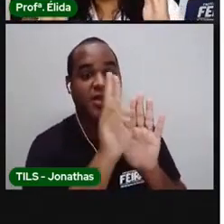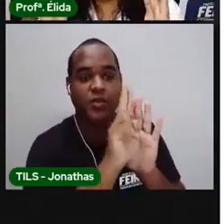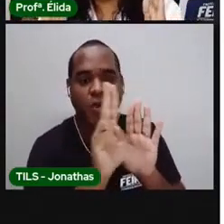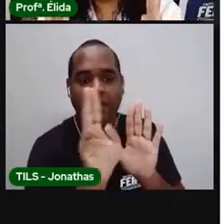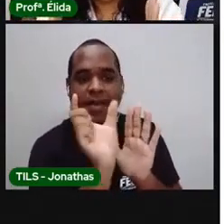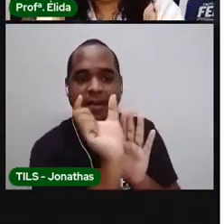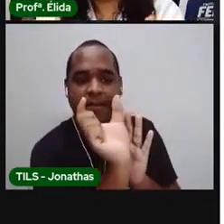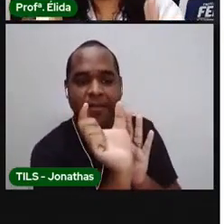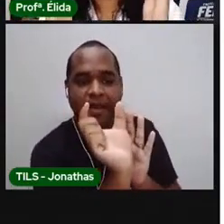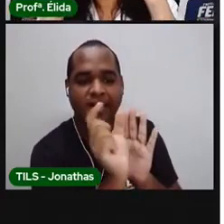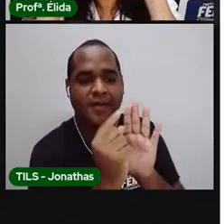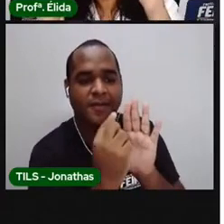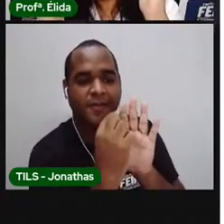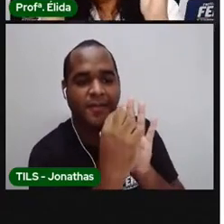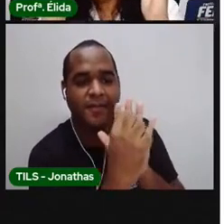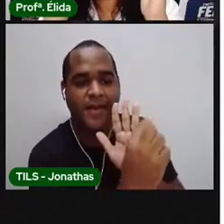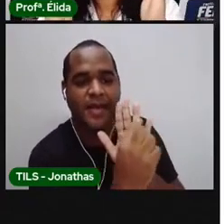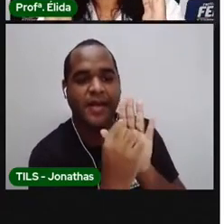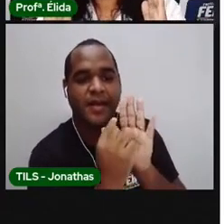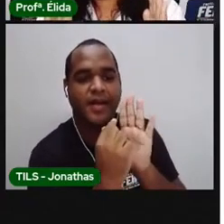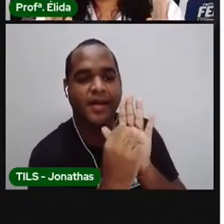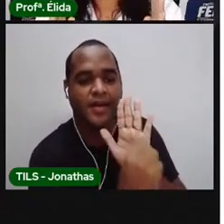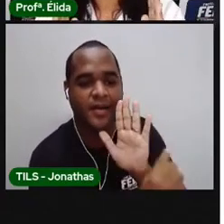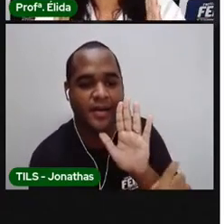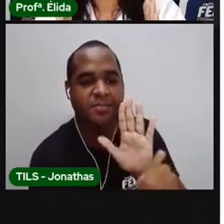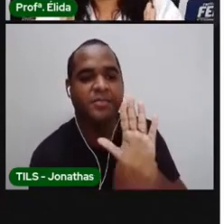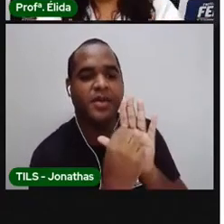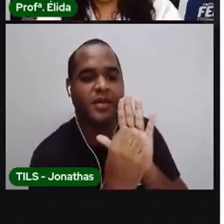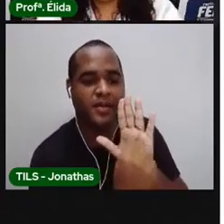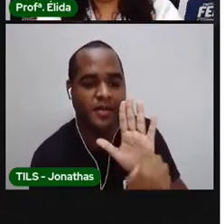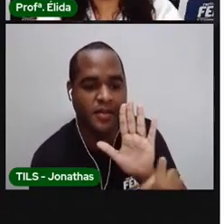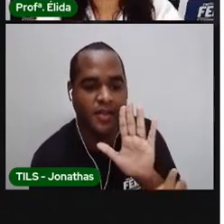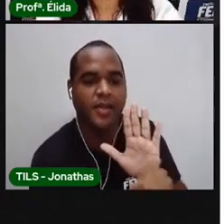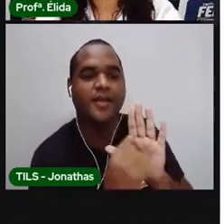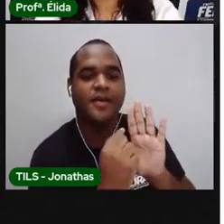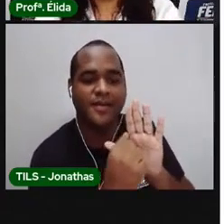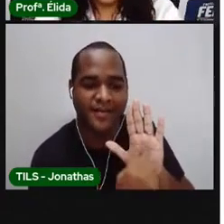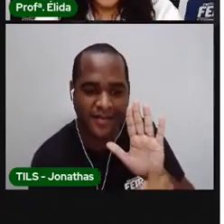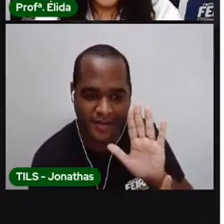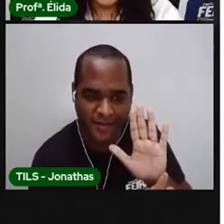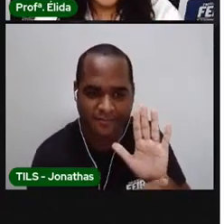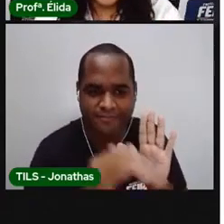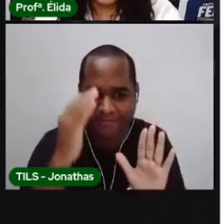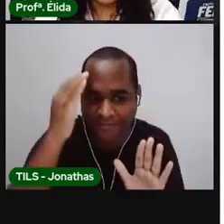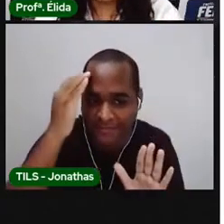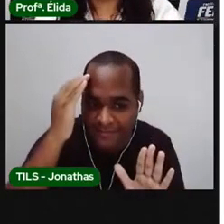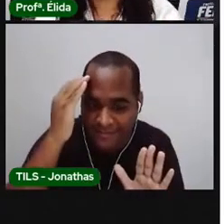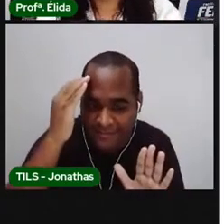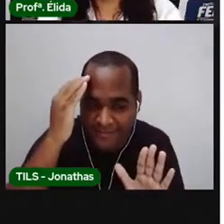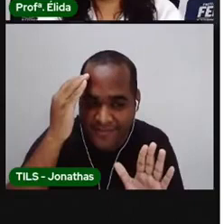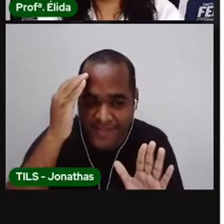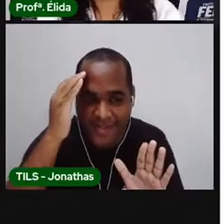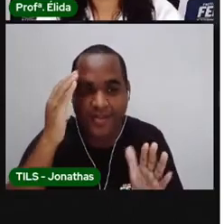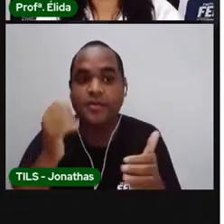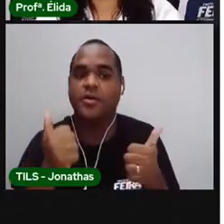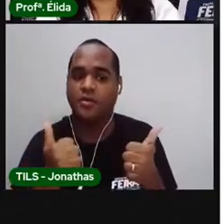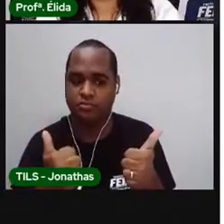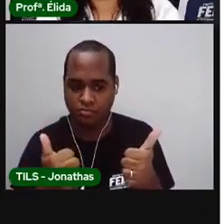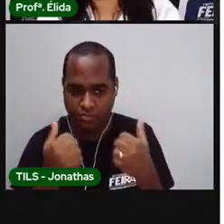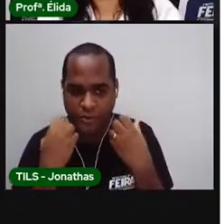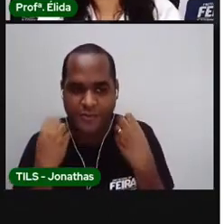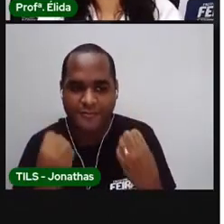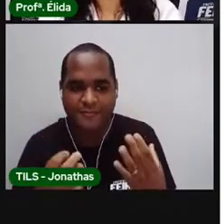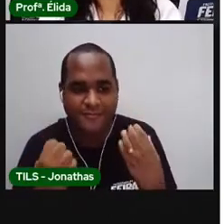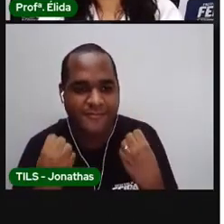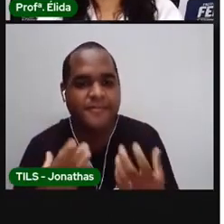palavrinha numa linha. Uma embaixo da outra. Entendeu? Muito